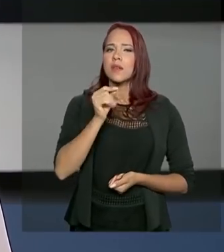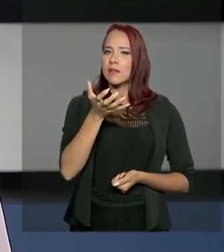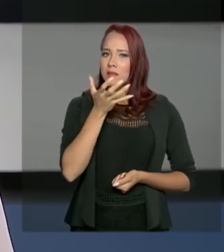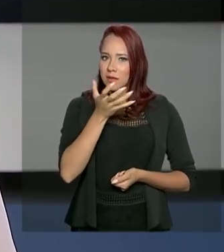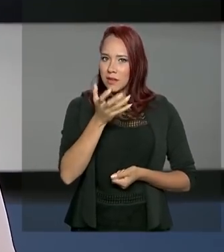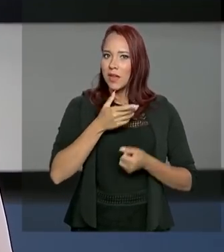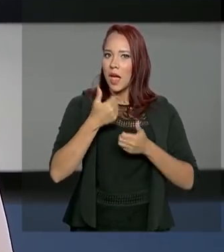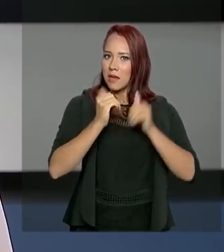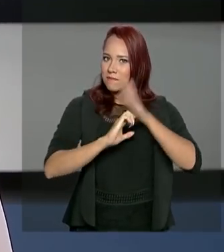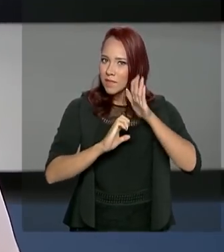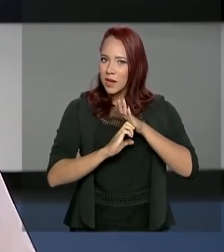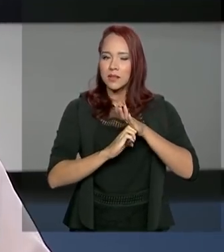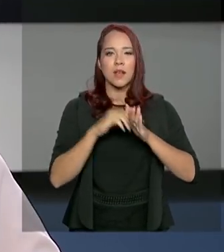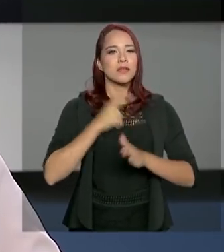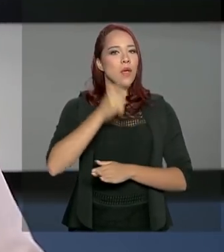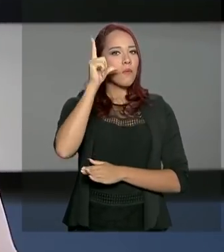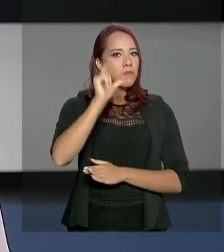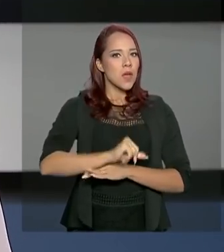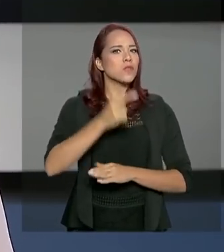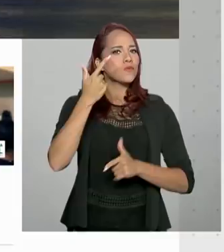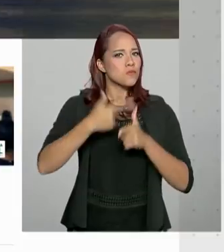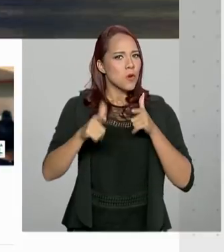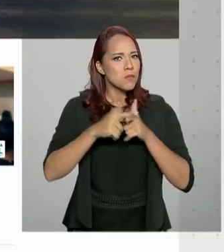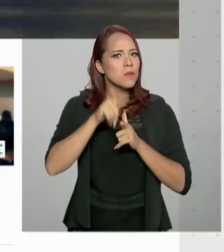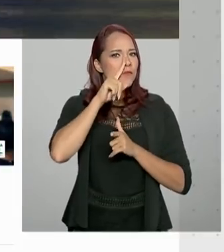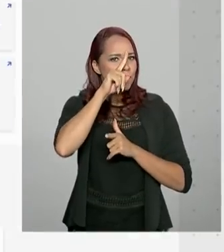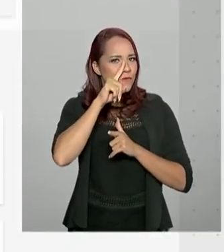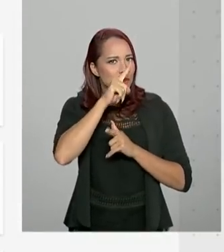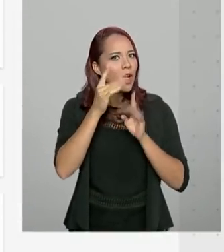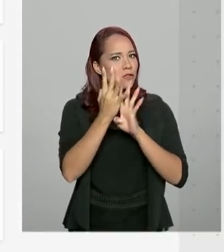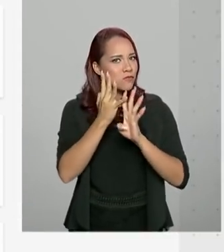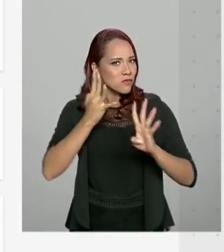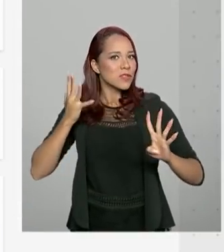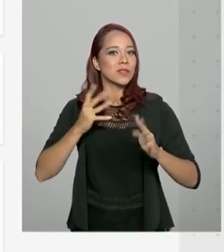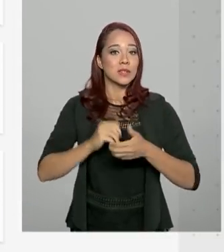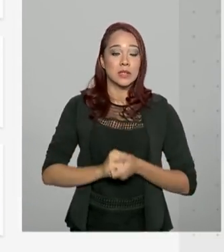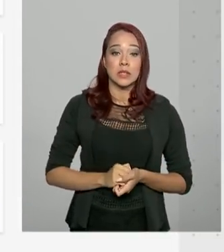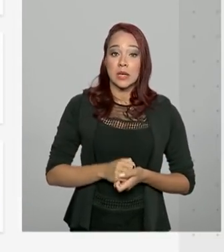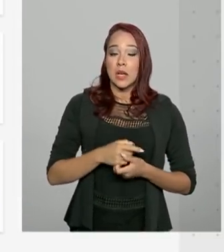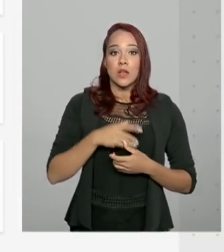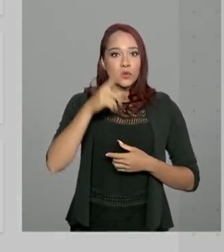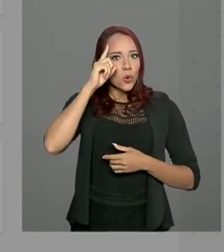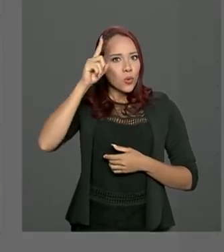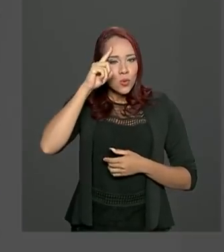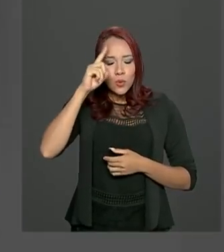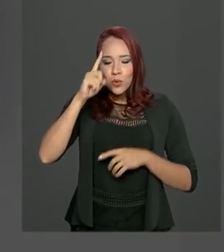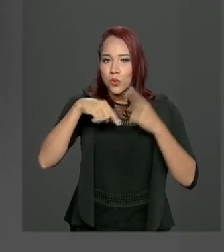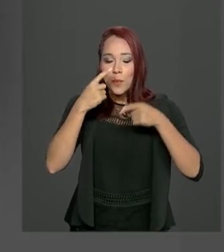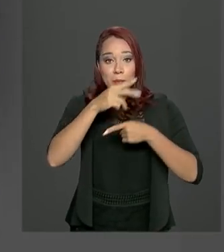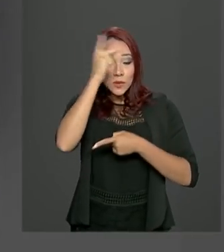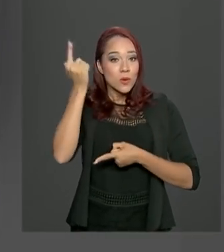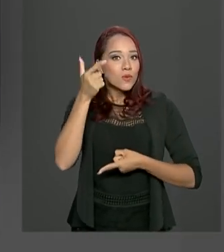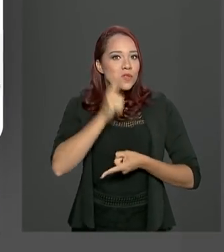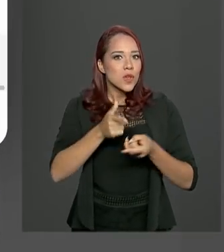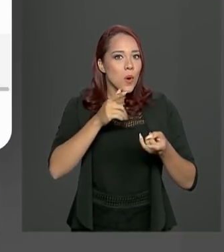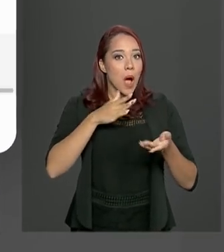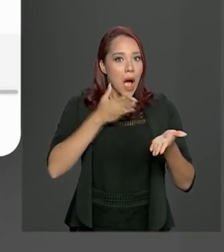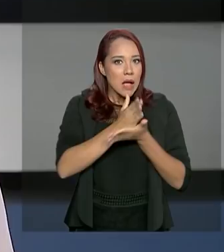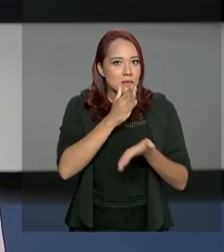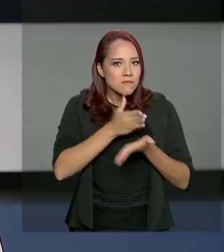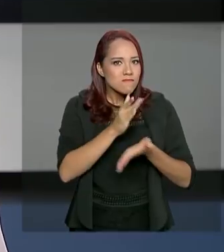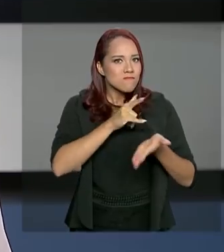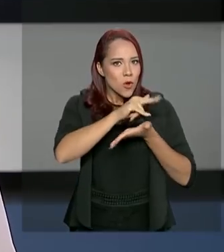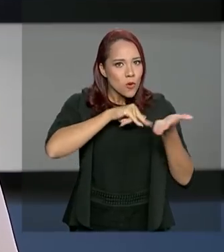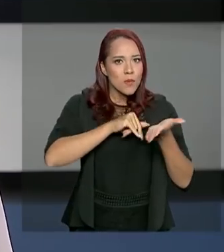um negócio já encontra menos burocracia na fila. Na correria do dia a dia, muita gente conseguiu ter acesso a documentos com apenas um